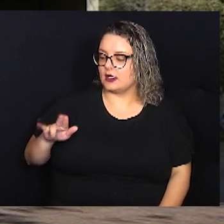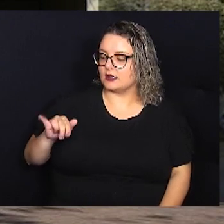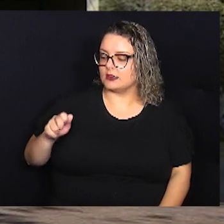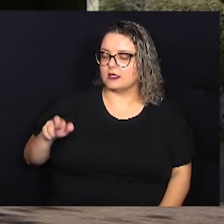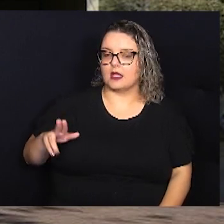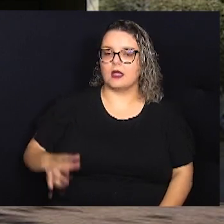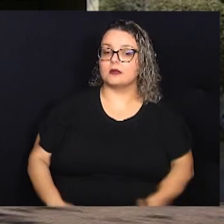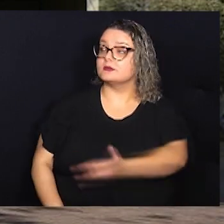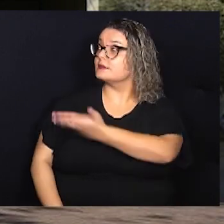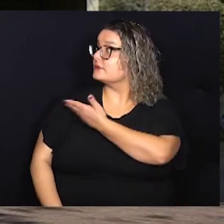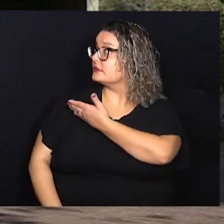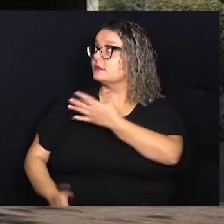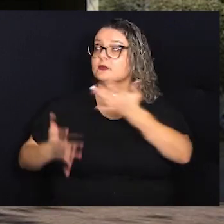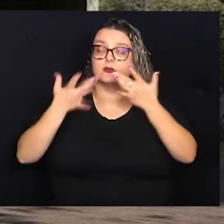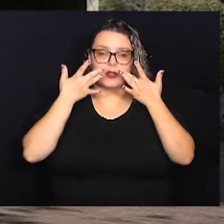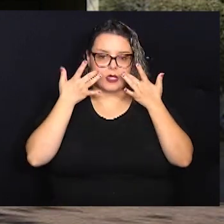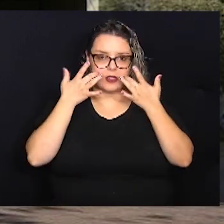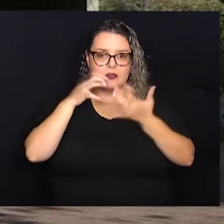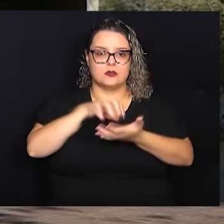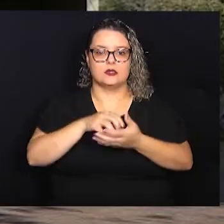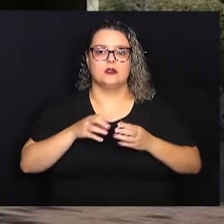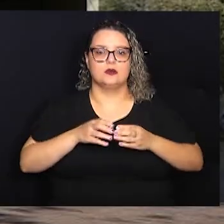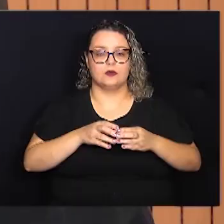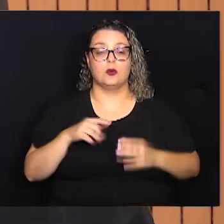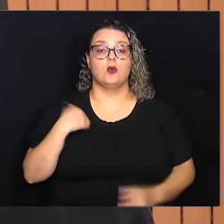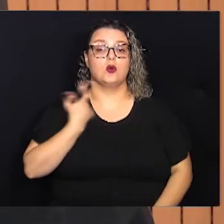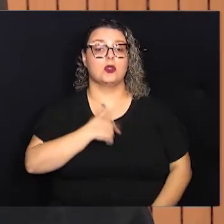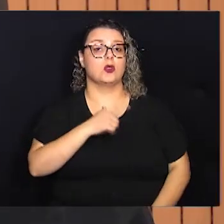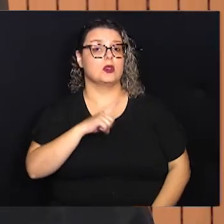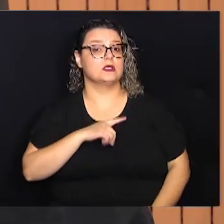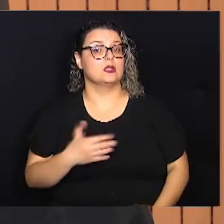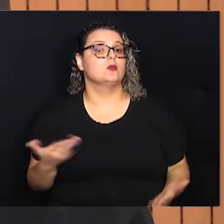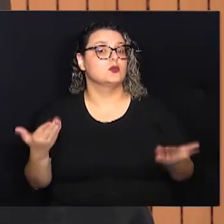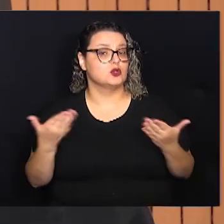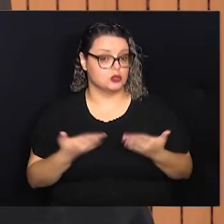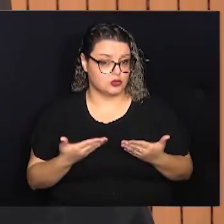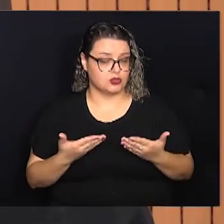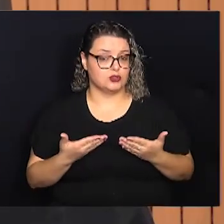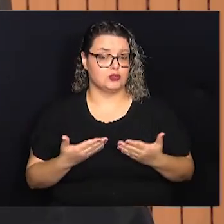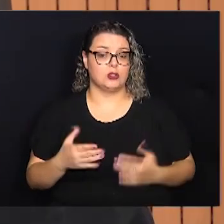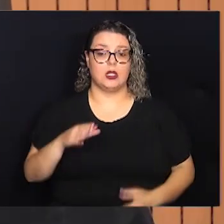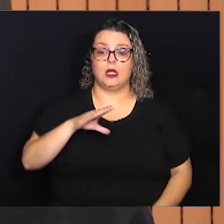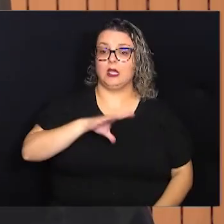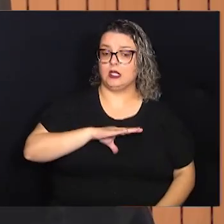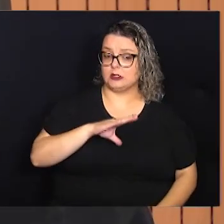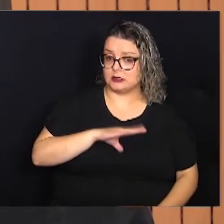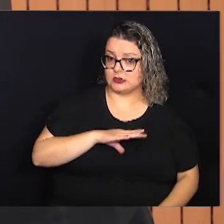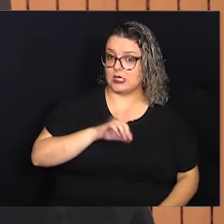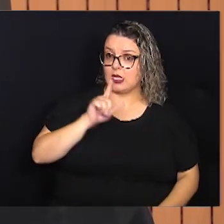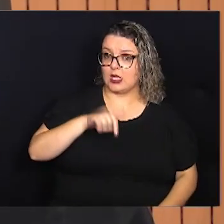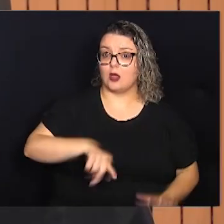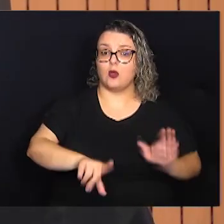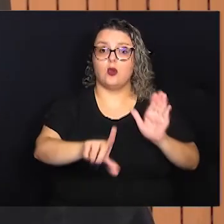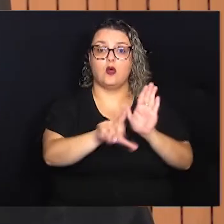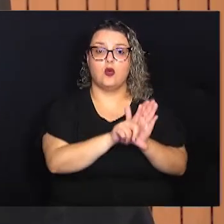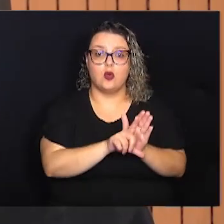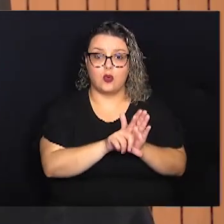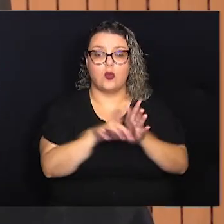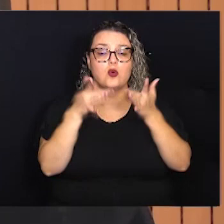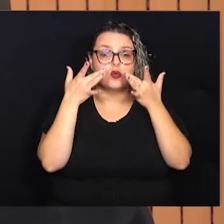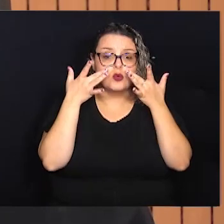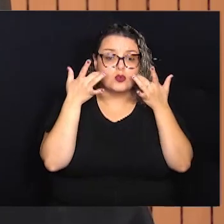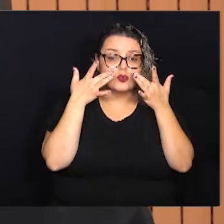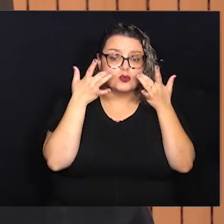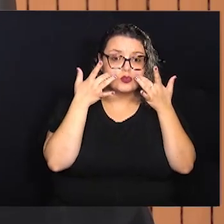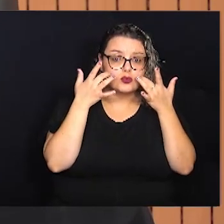Cultural, na Praça Imprensa Fluminense. O que nós temos hoje na cidade é uma lei que